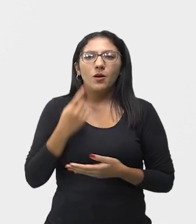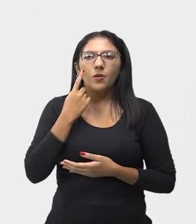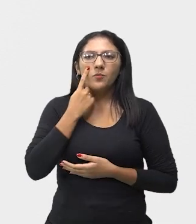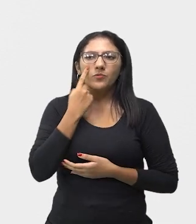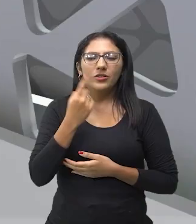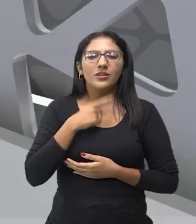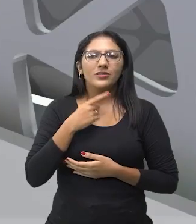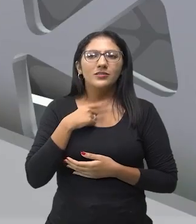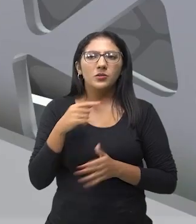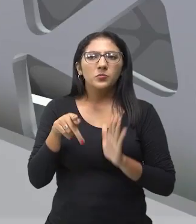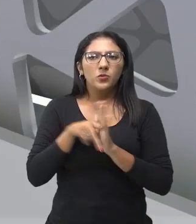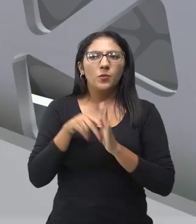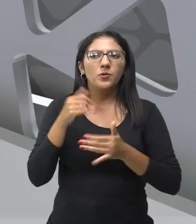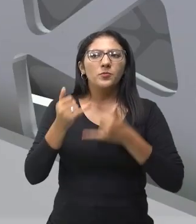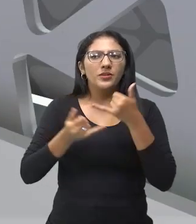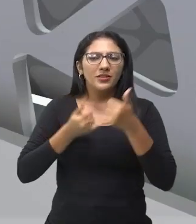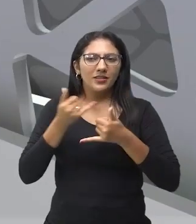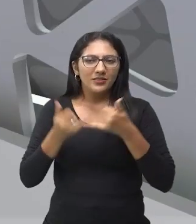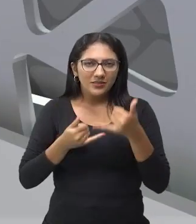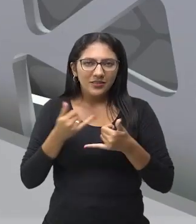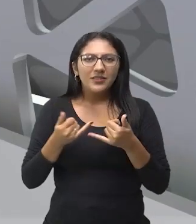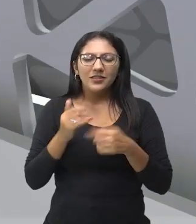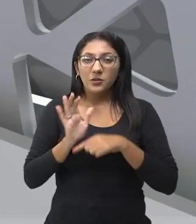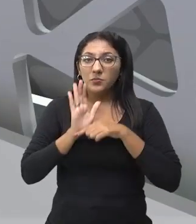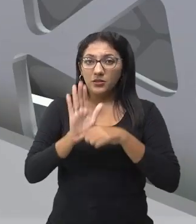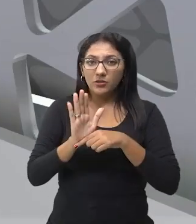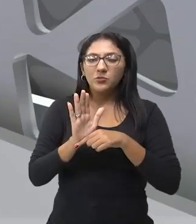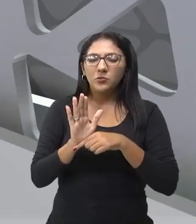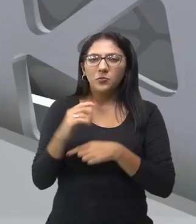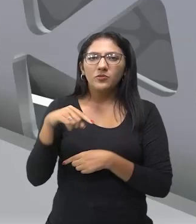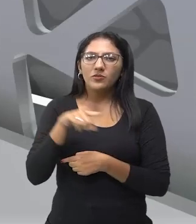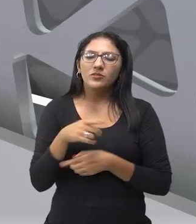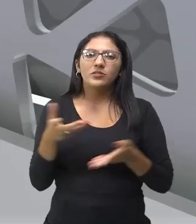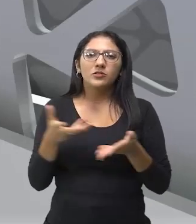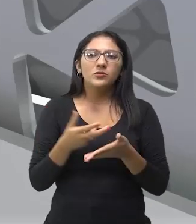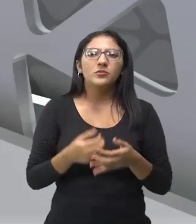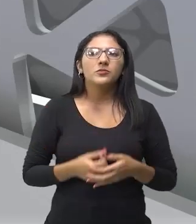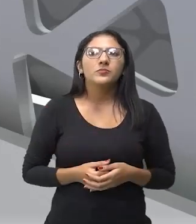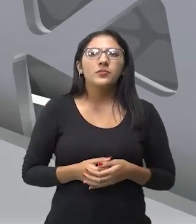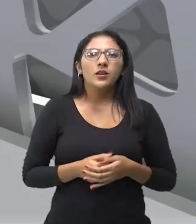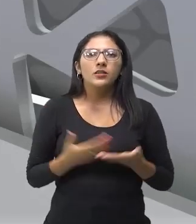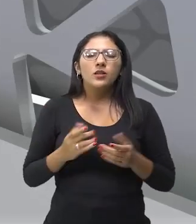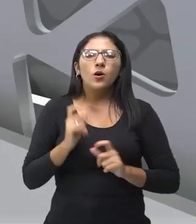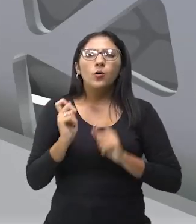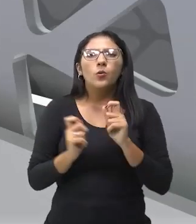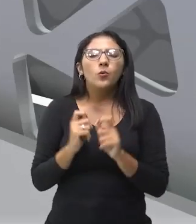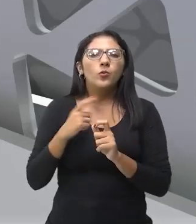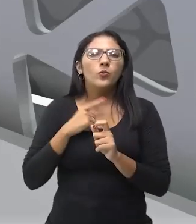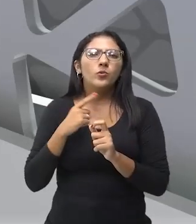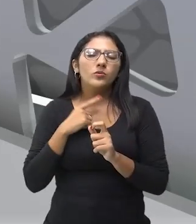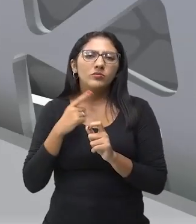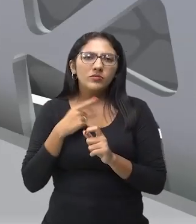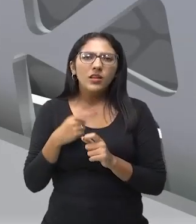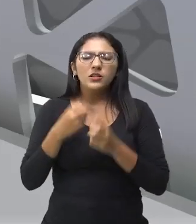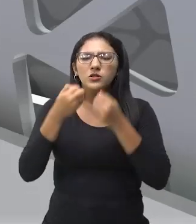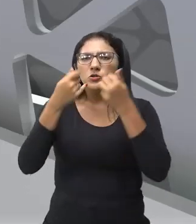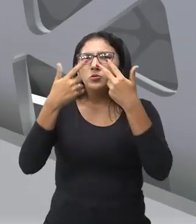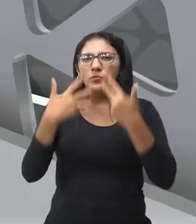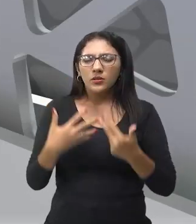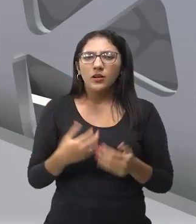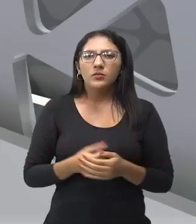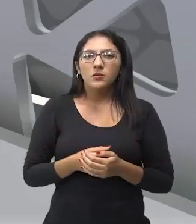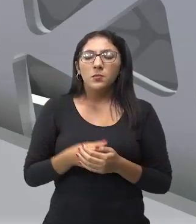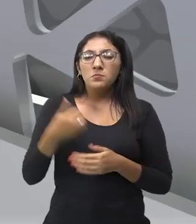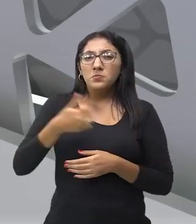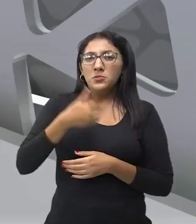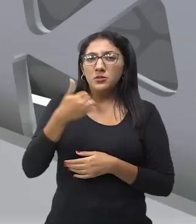é o Jogos Teatrais que a gente falou para vocês, né? Então, o que seria, como foi falado? O